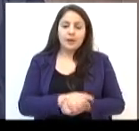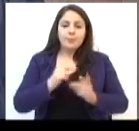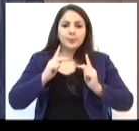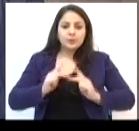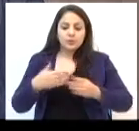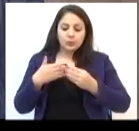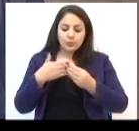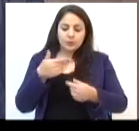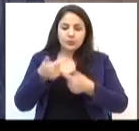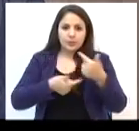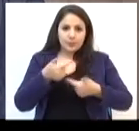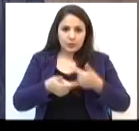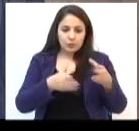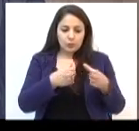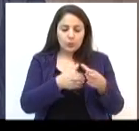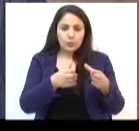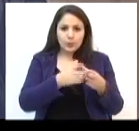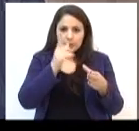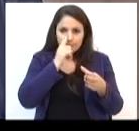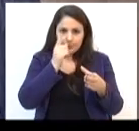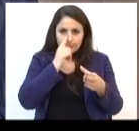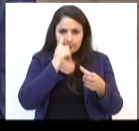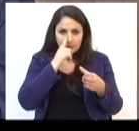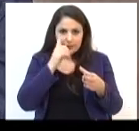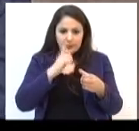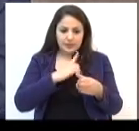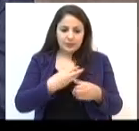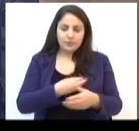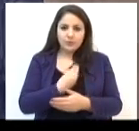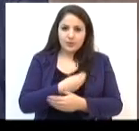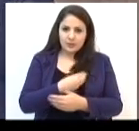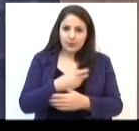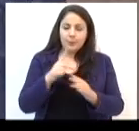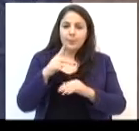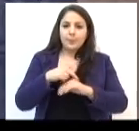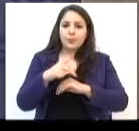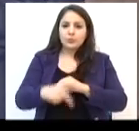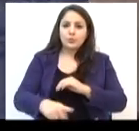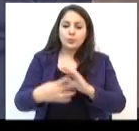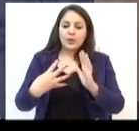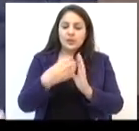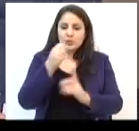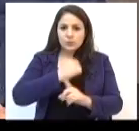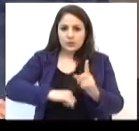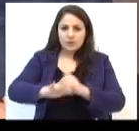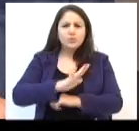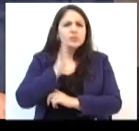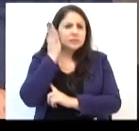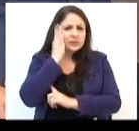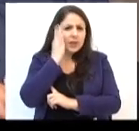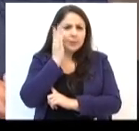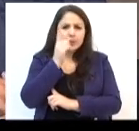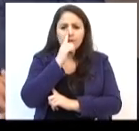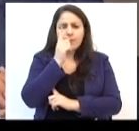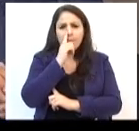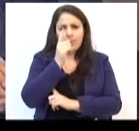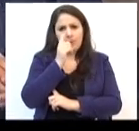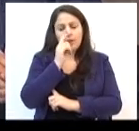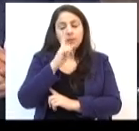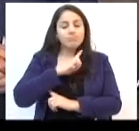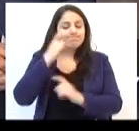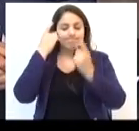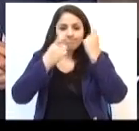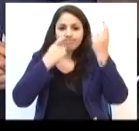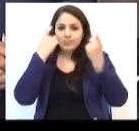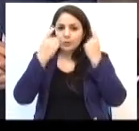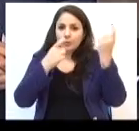quem acompanha o trabalho de um grupo de mães que existe aqui em Paz Fundo, numa rede social, sabe que essas mães estão extremamente